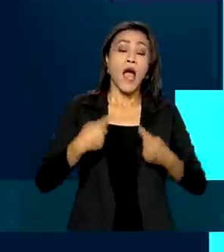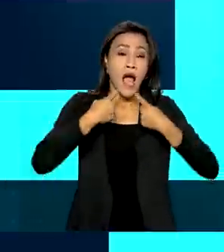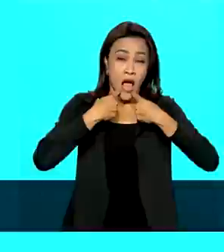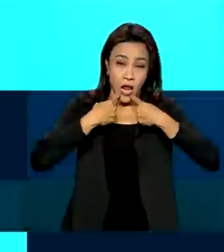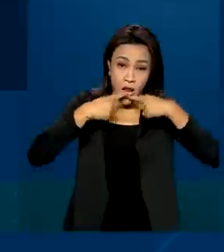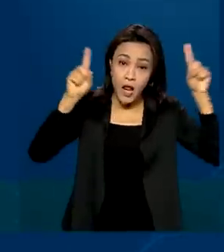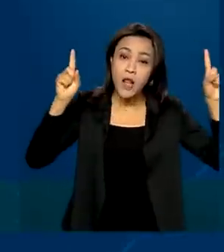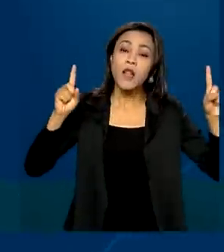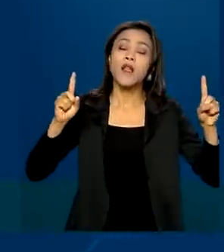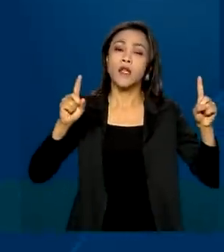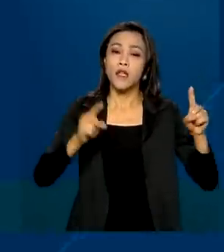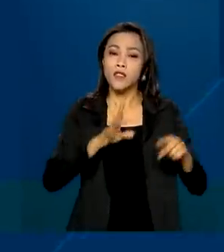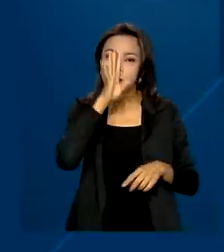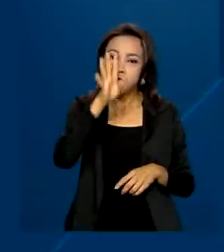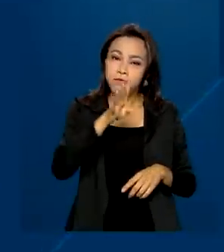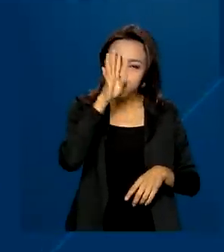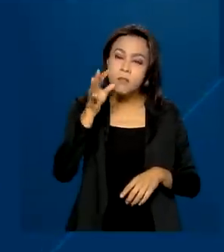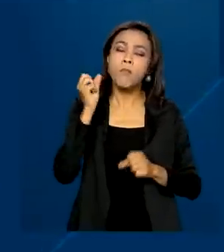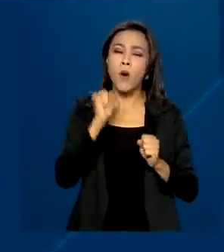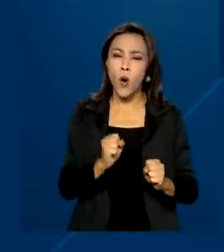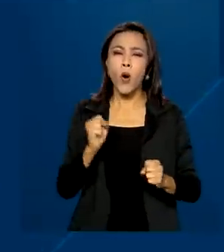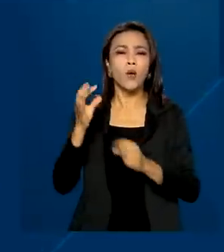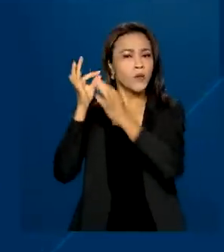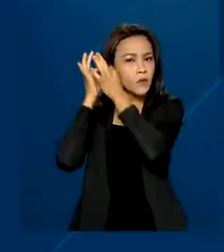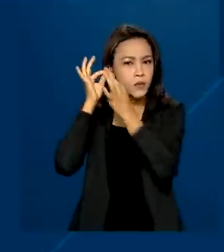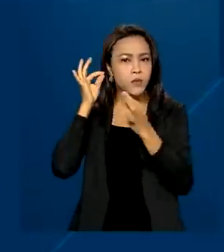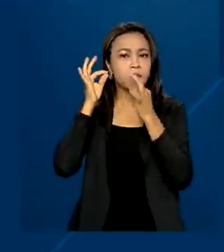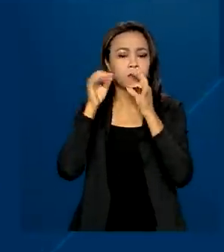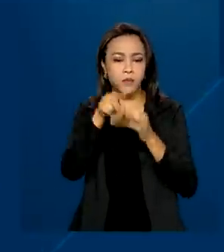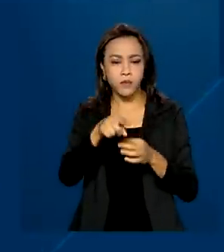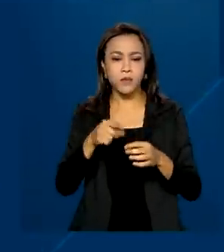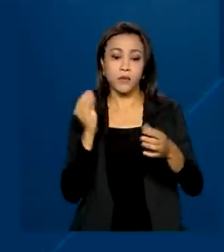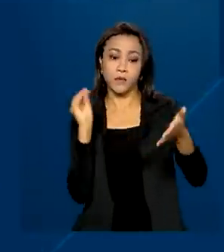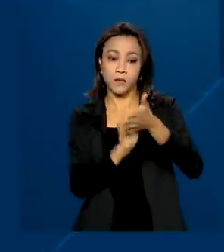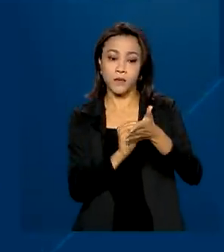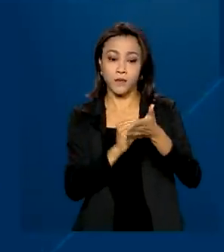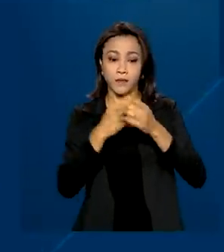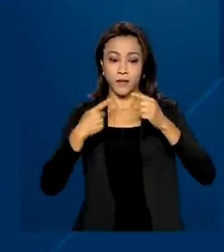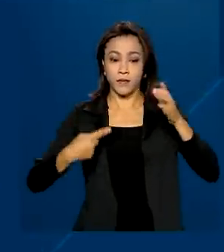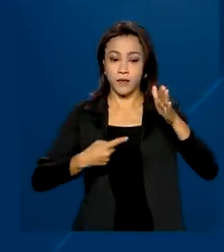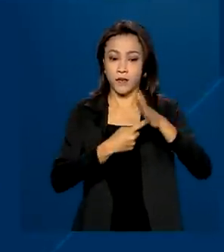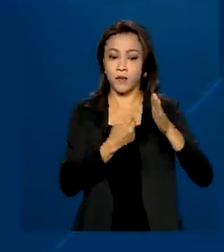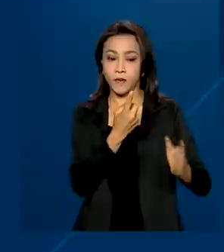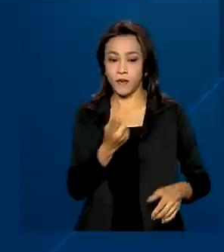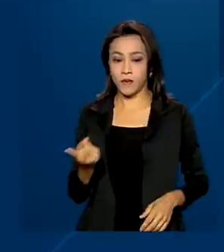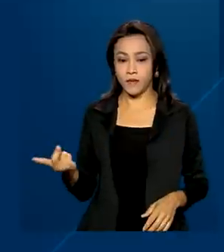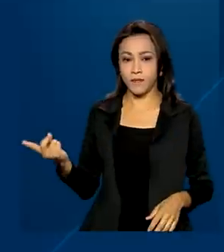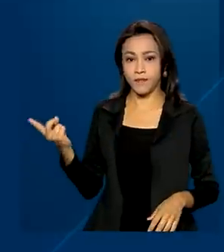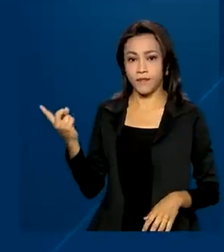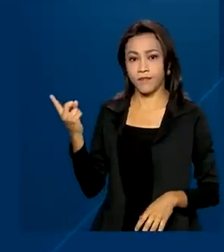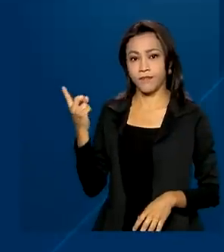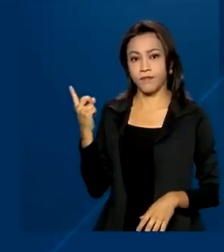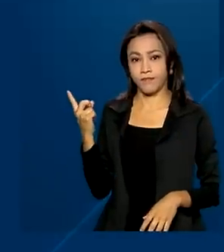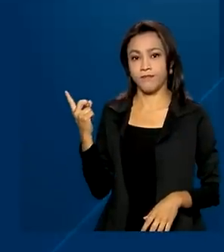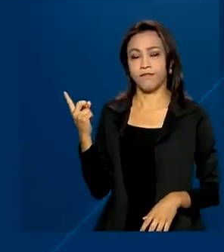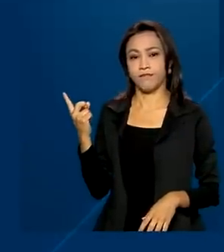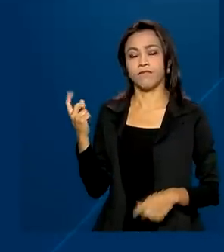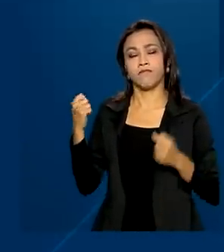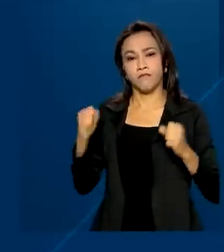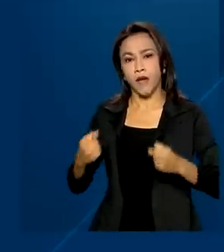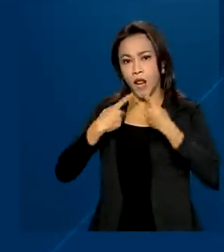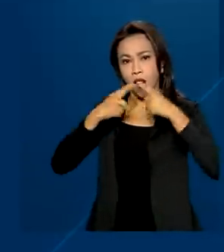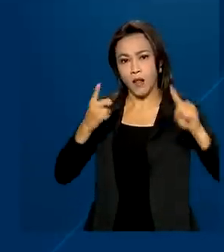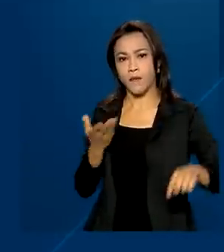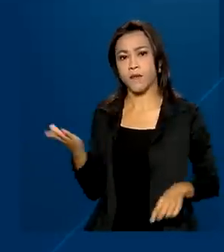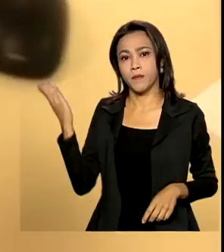podem ser feitas pela internet no site denuncia-telemarketing.mj.gov